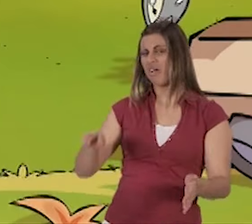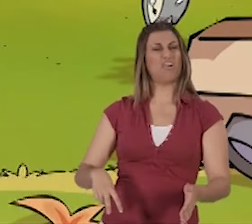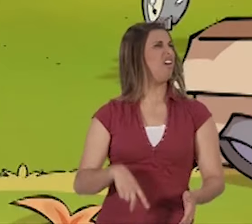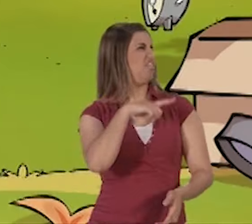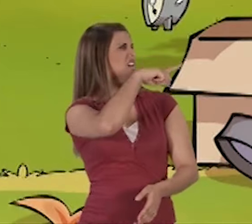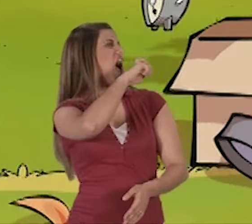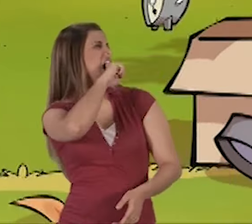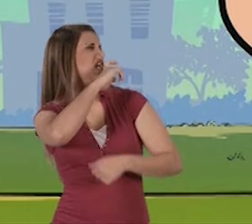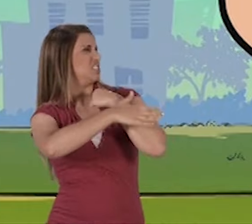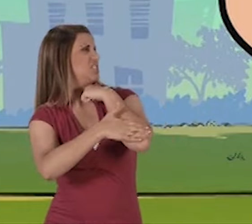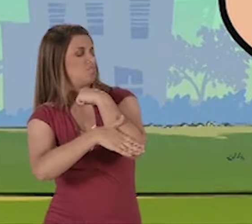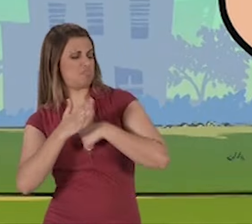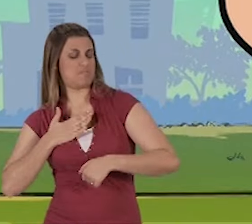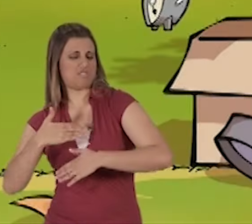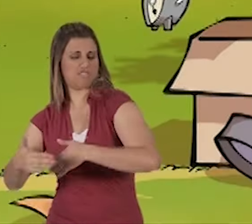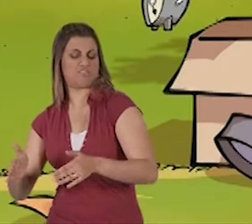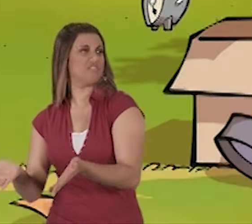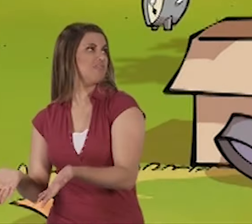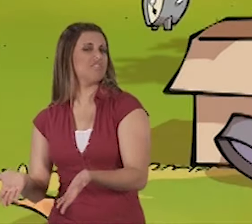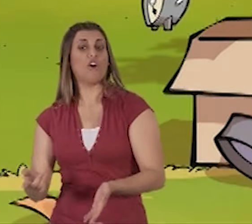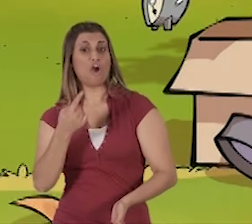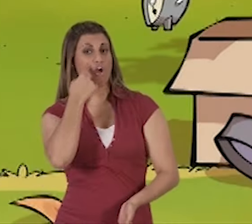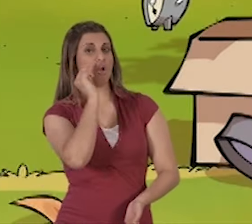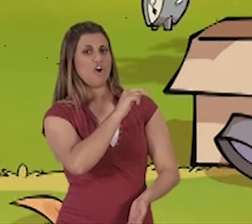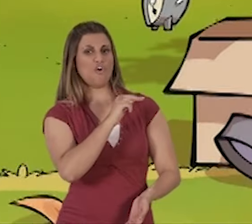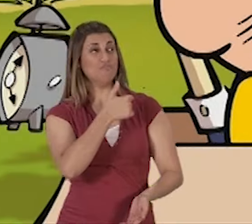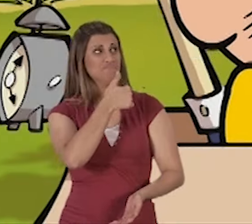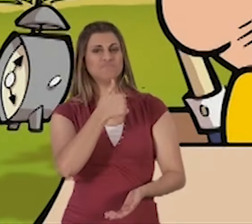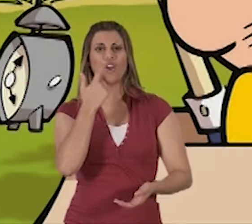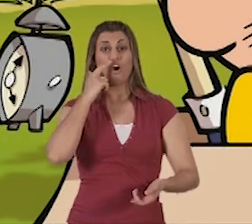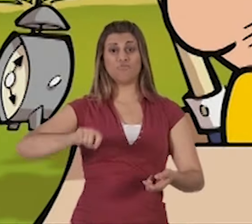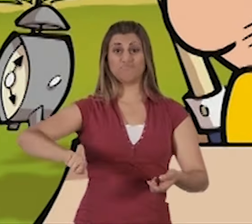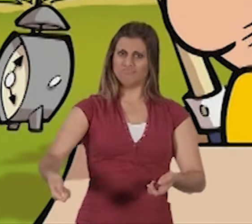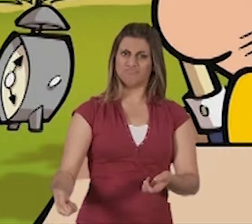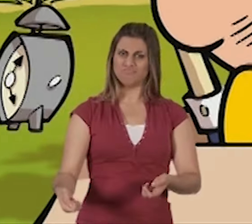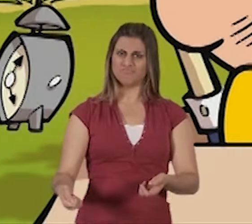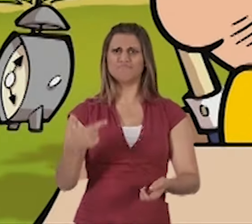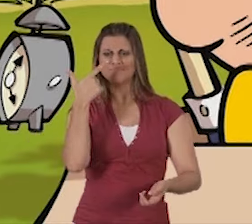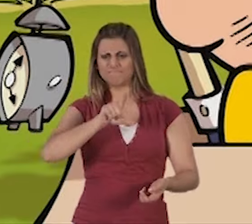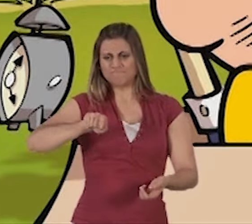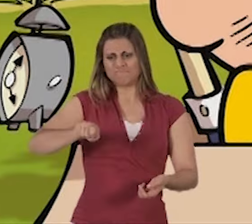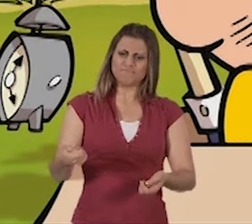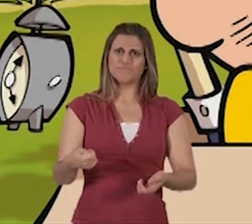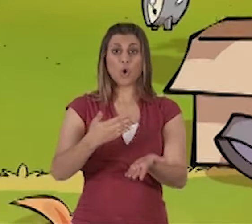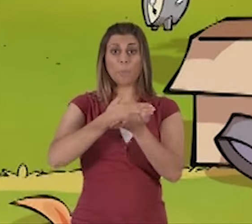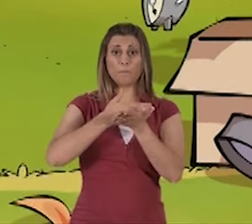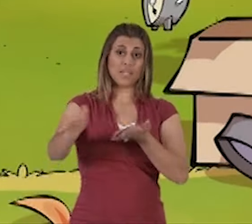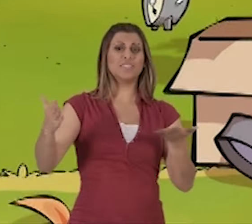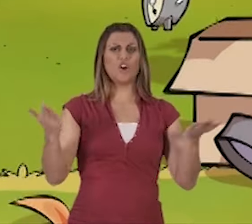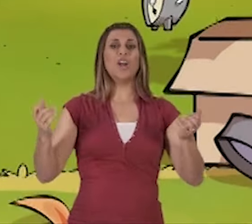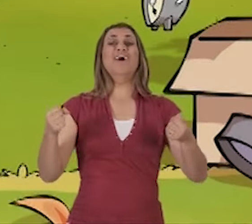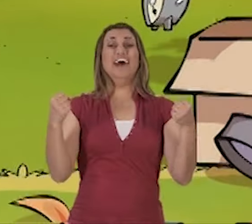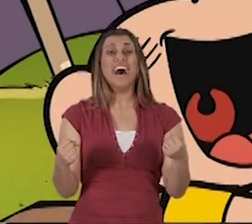tá com inveja da gente! Eu vou mostrar como essa belezinha funciona! Pignição ligada! Temporizador supernético!